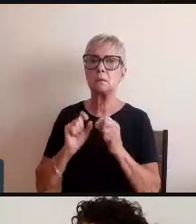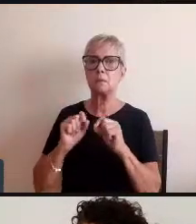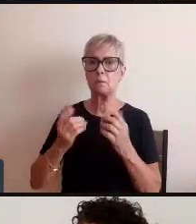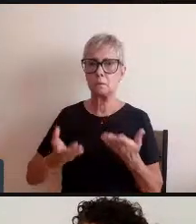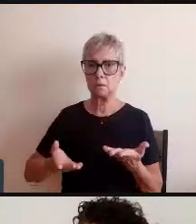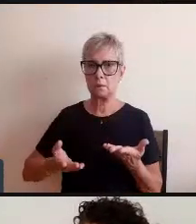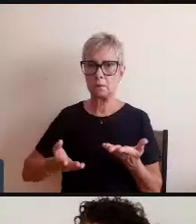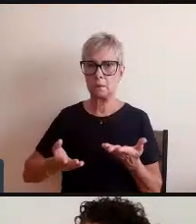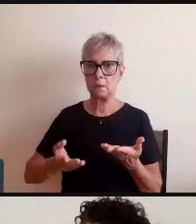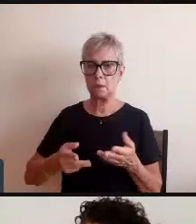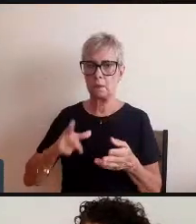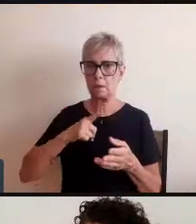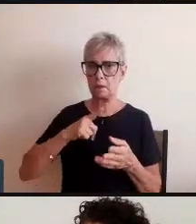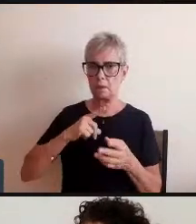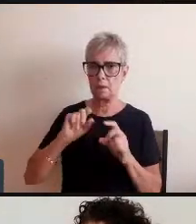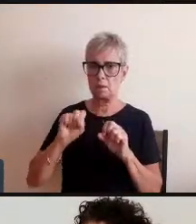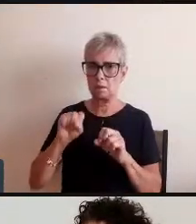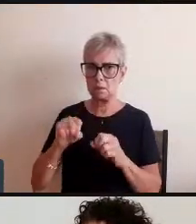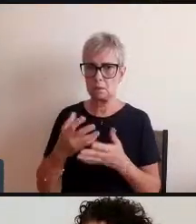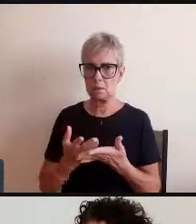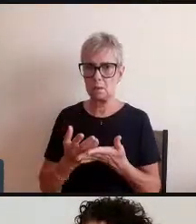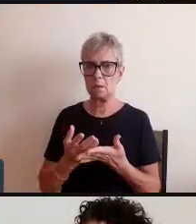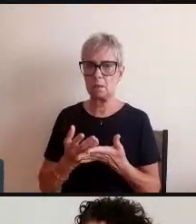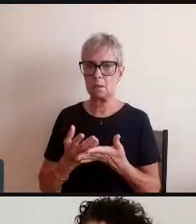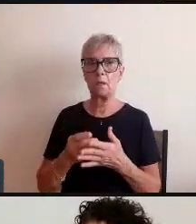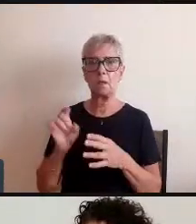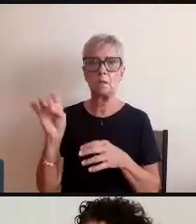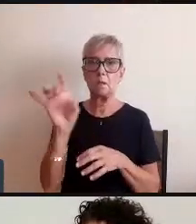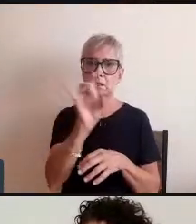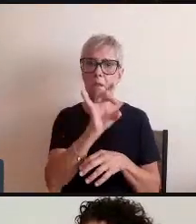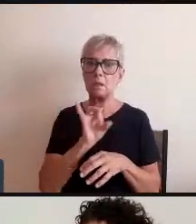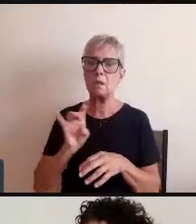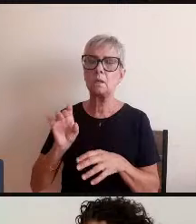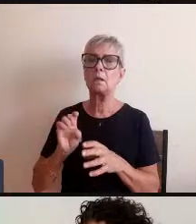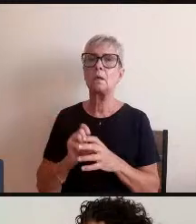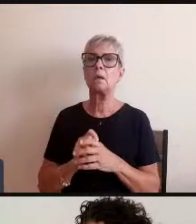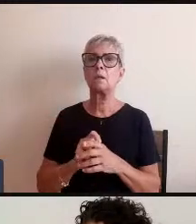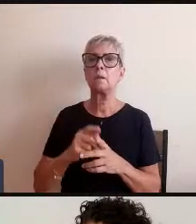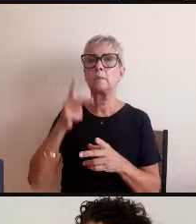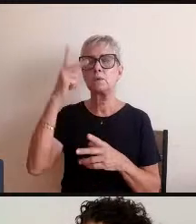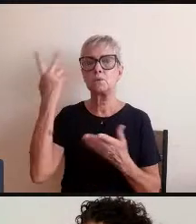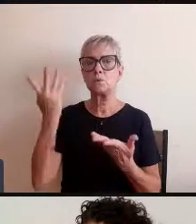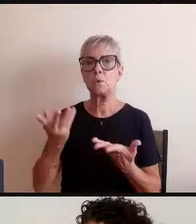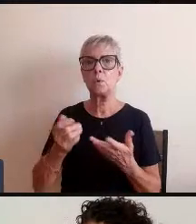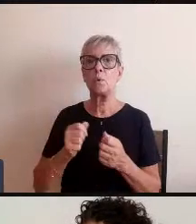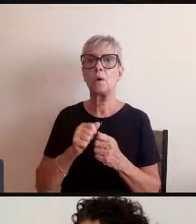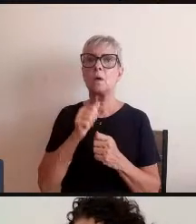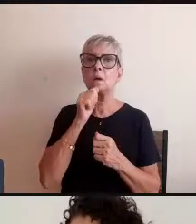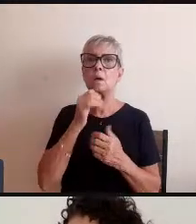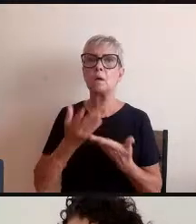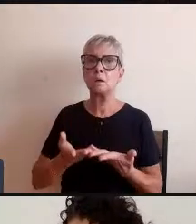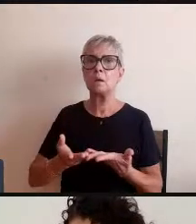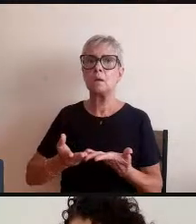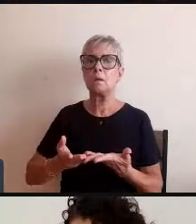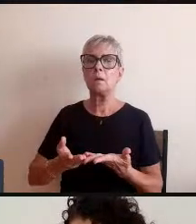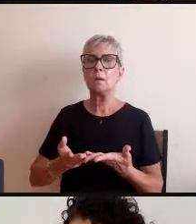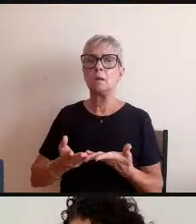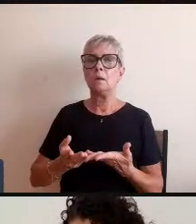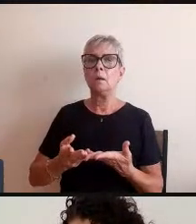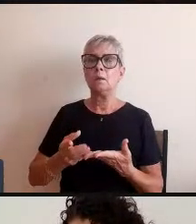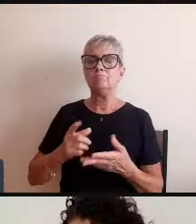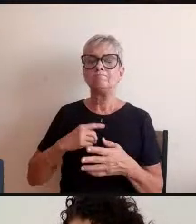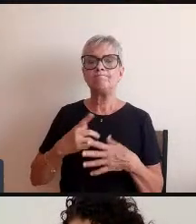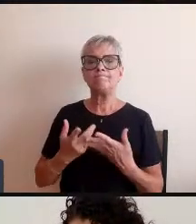existem existe isso em cada mundo que a gente se aproxima no caso de cada pessoa a gente nega essa